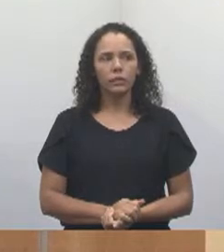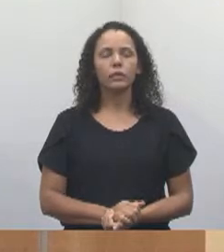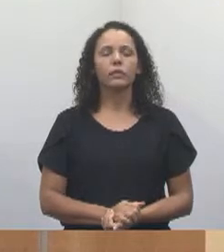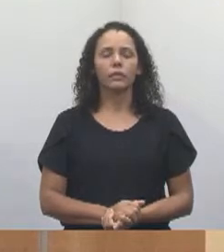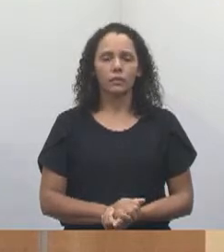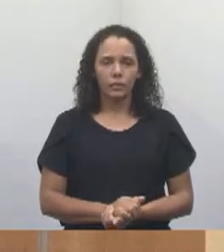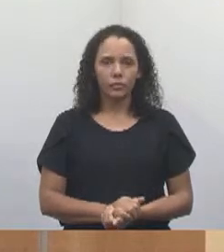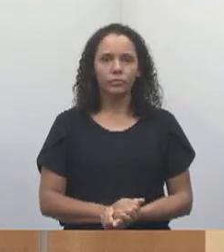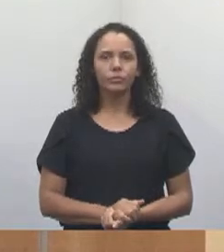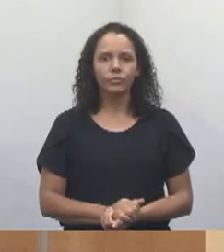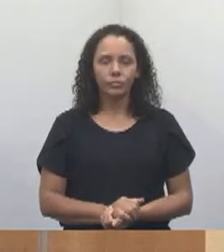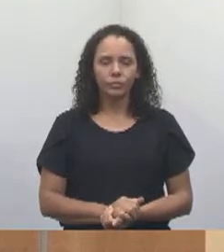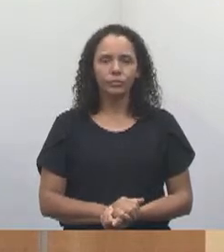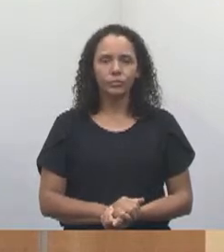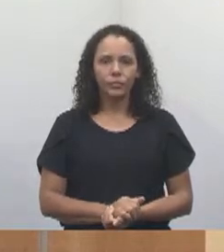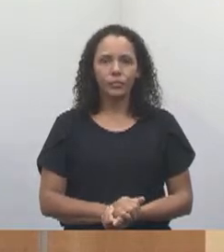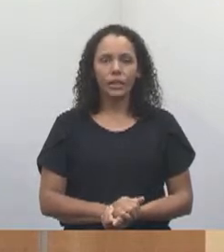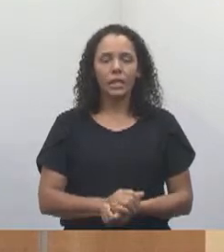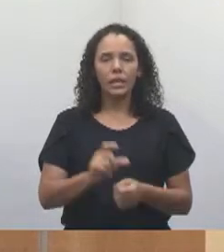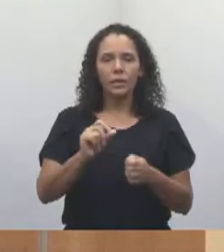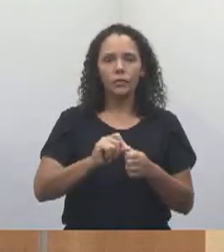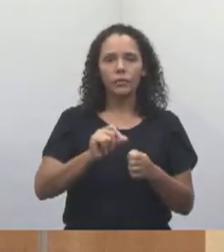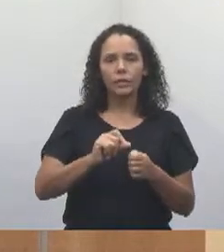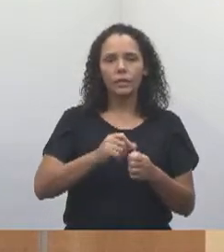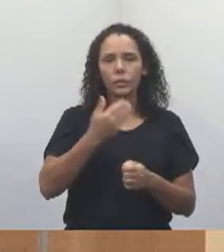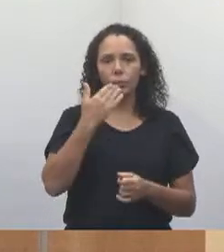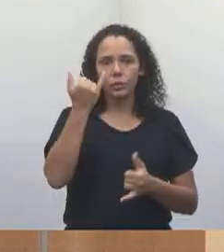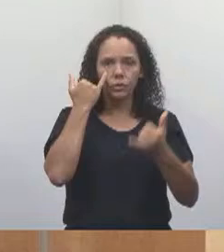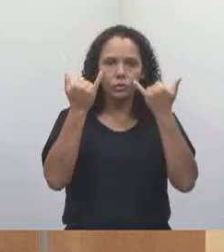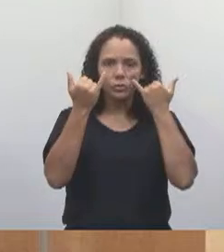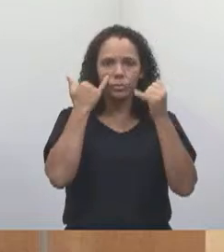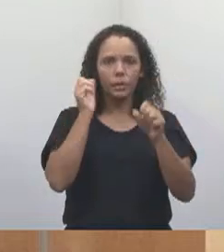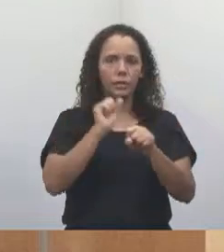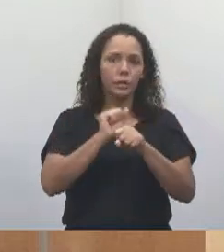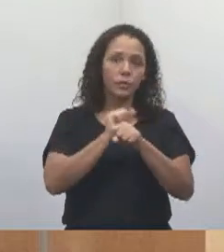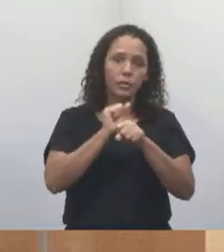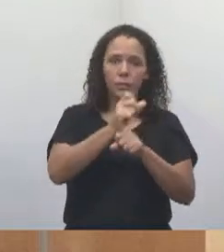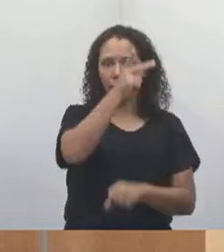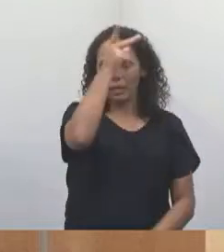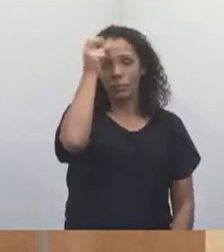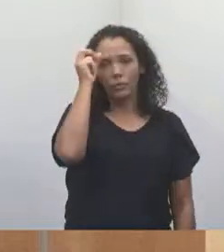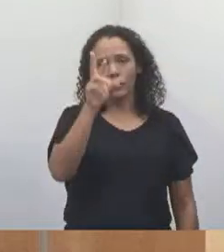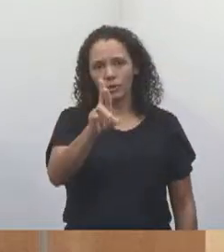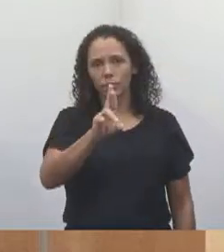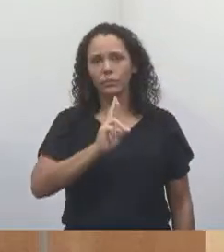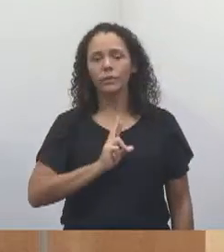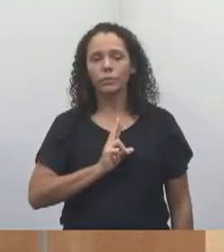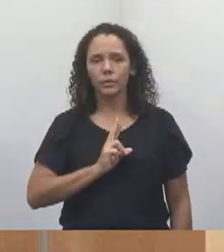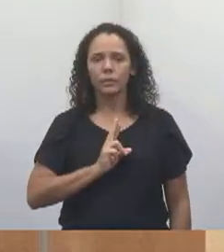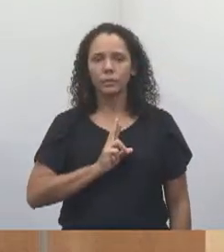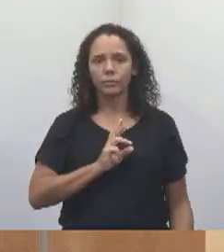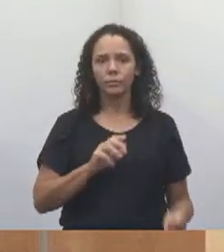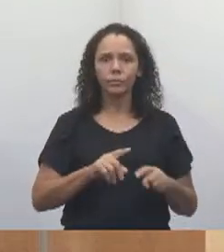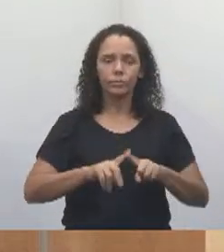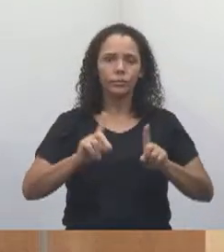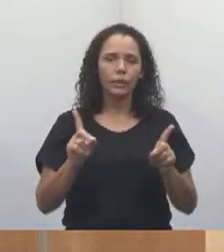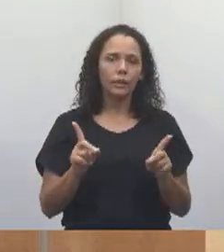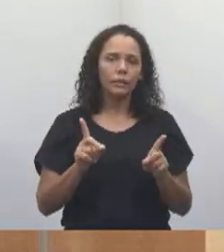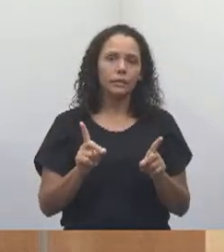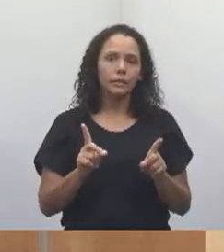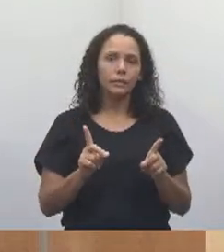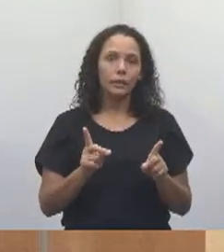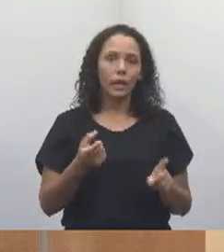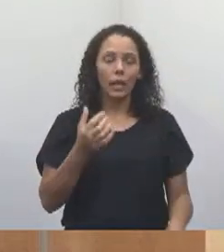não quero ser leviano, até porque vou esperar a resposta da Prefeitura, mas eu